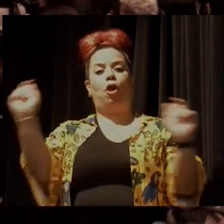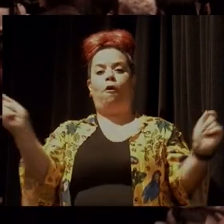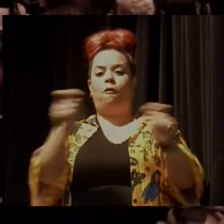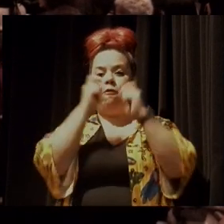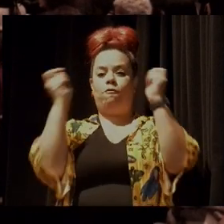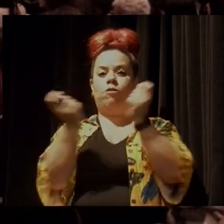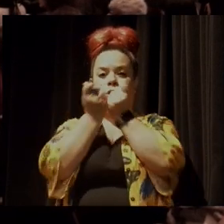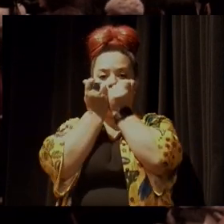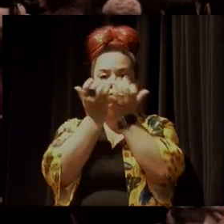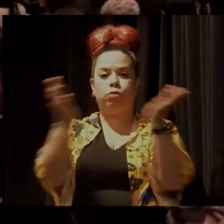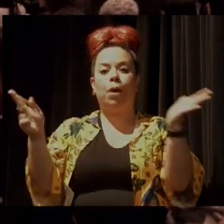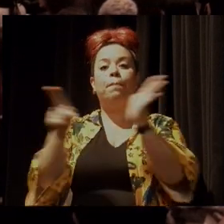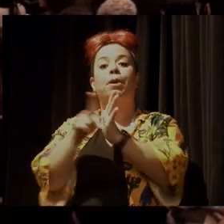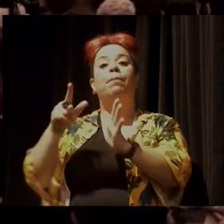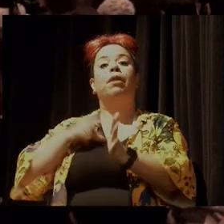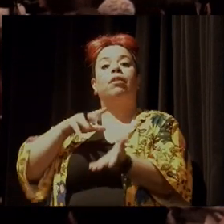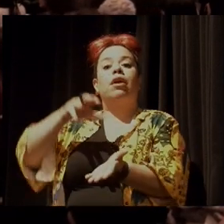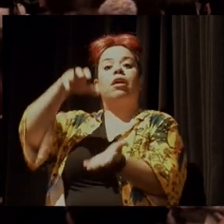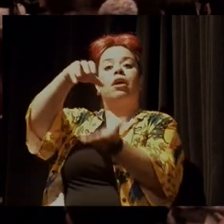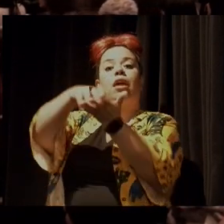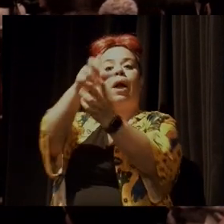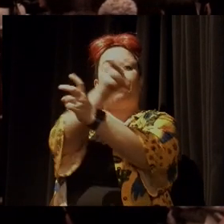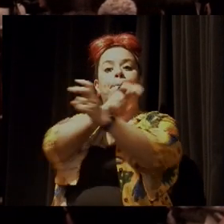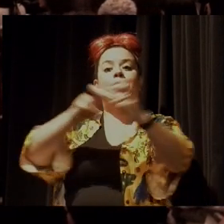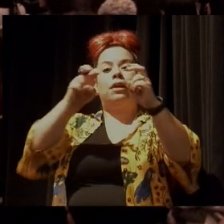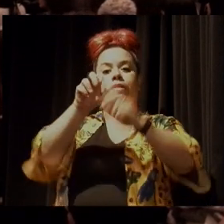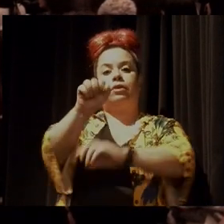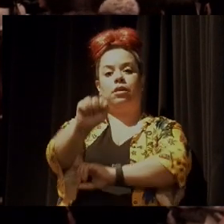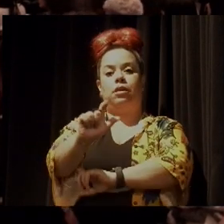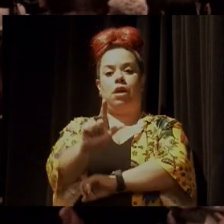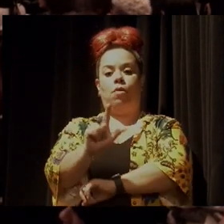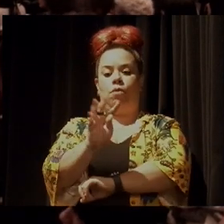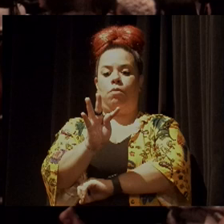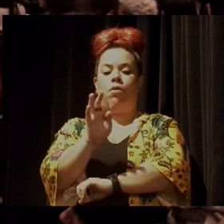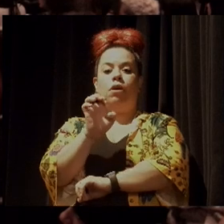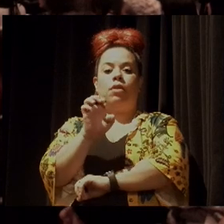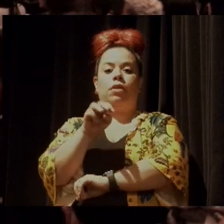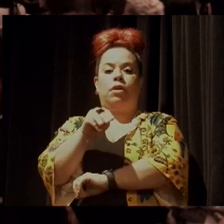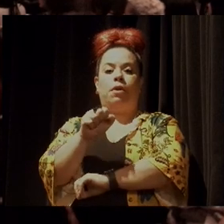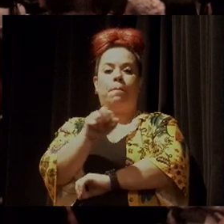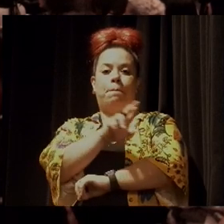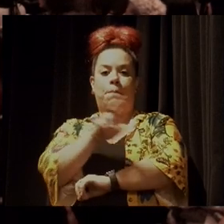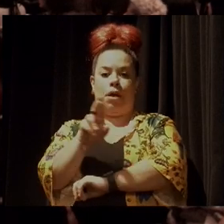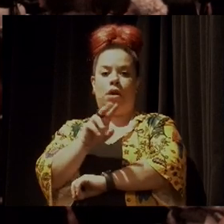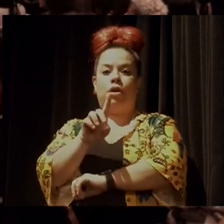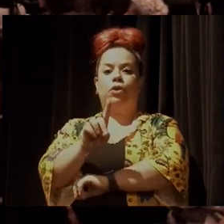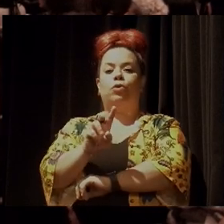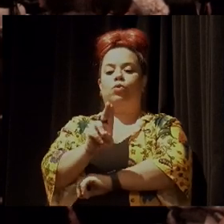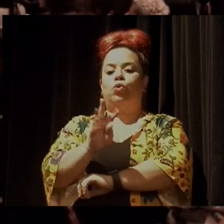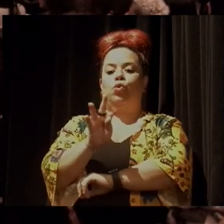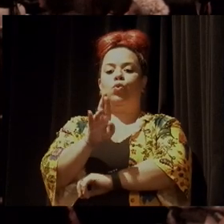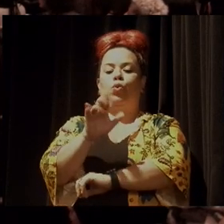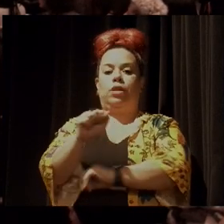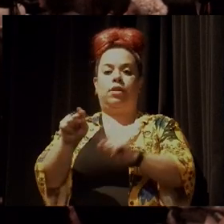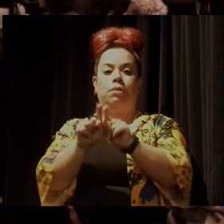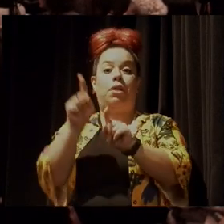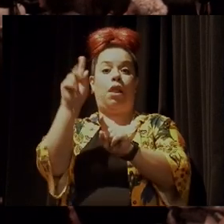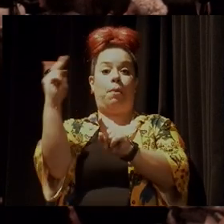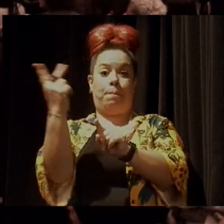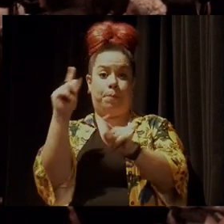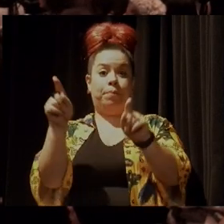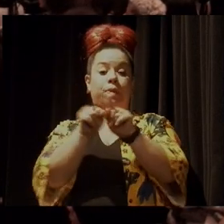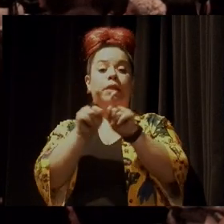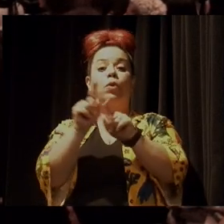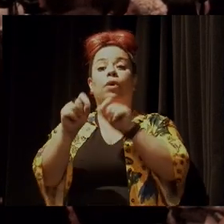na Praça Altemar Dutra, em Heliópolis, às 11 horas, será realizada a atividade Como Plantar